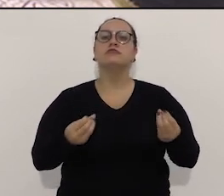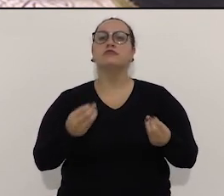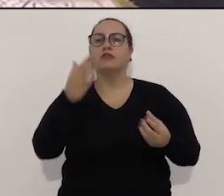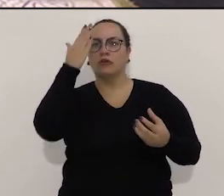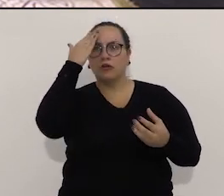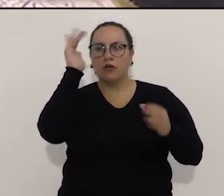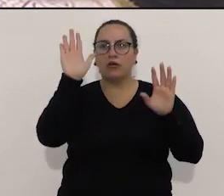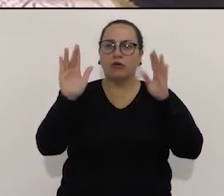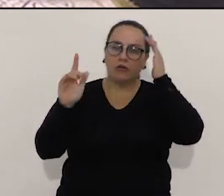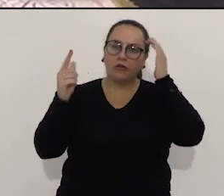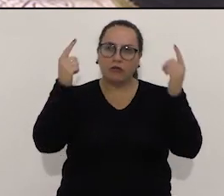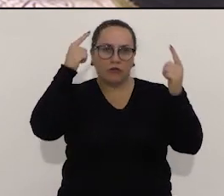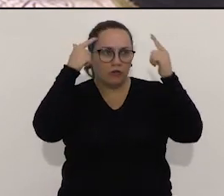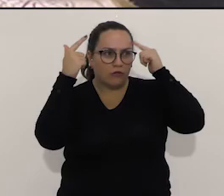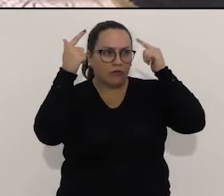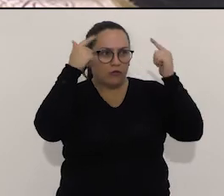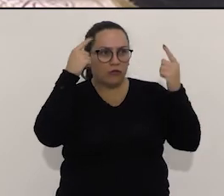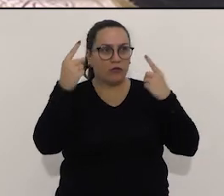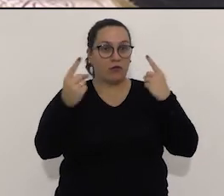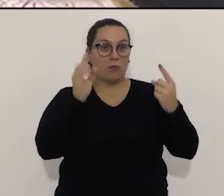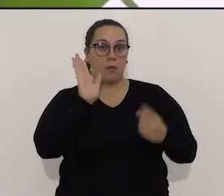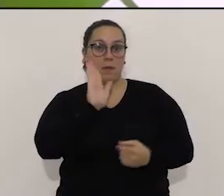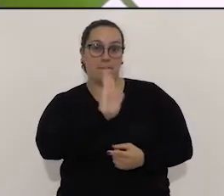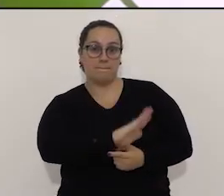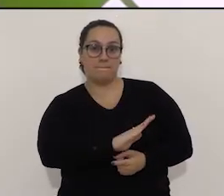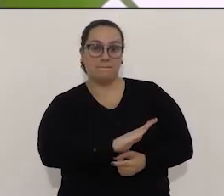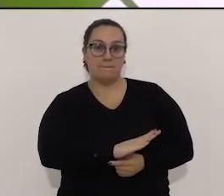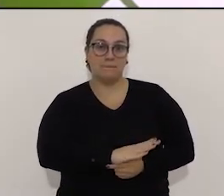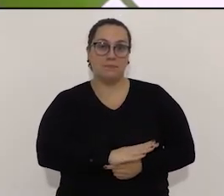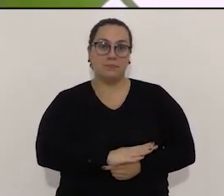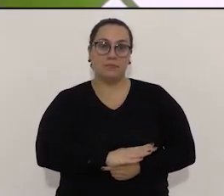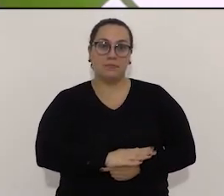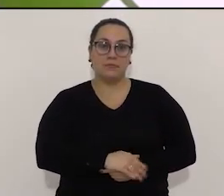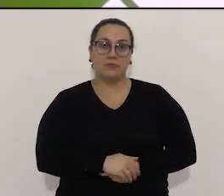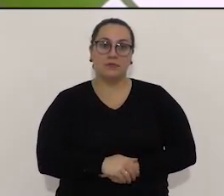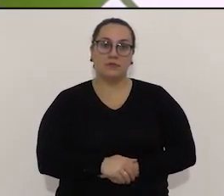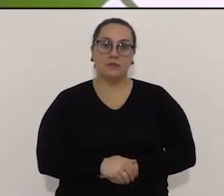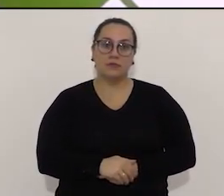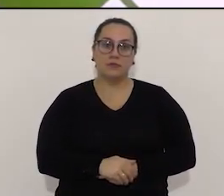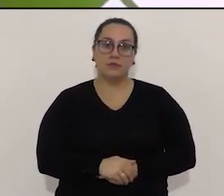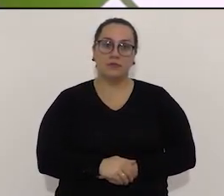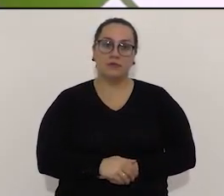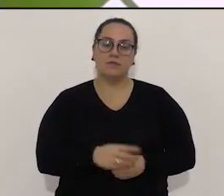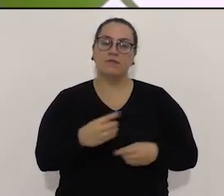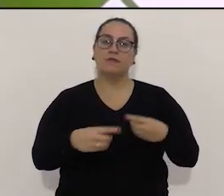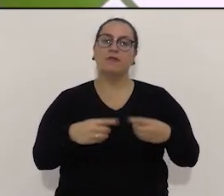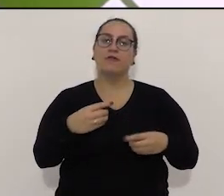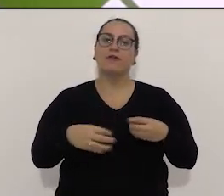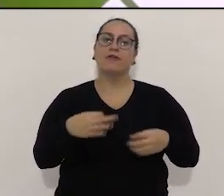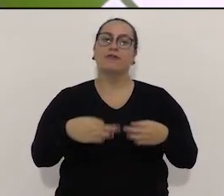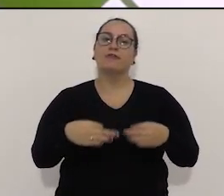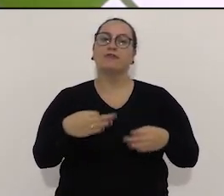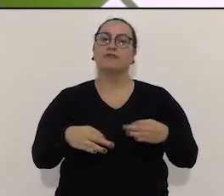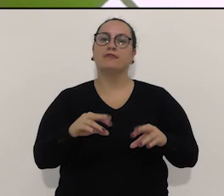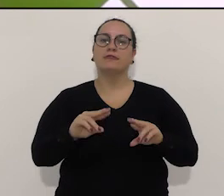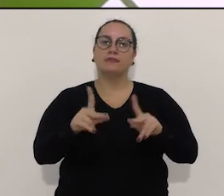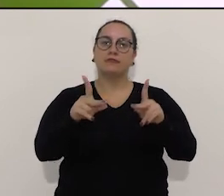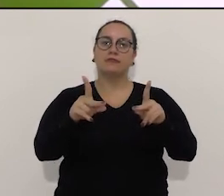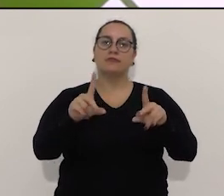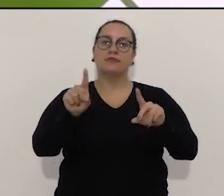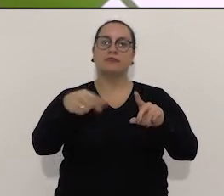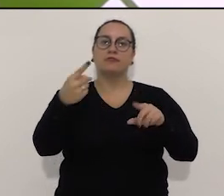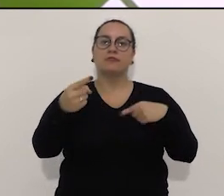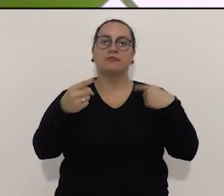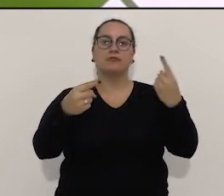Vamos saber o que a está pensando. Antes de falar mal um do outro, que é um presidente democrático falar isso. Mas falar de projetos que nós temos de...